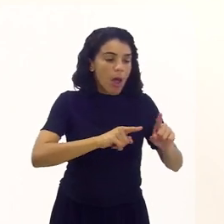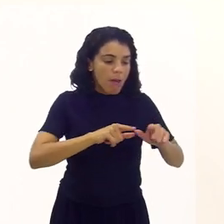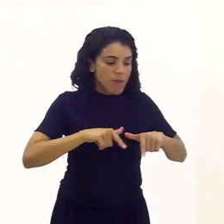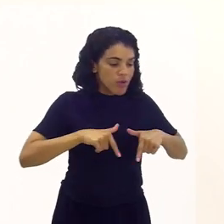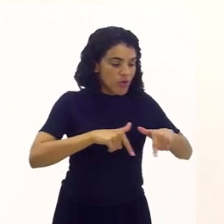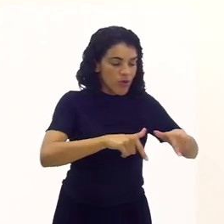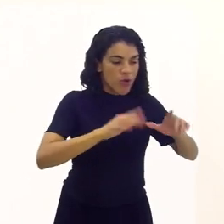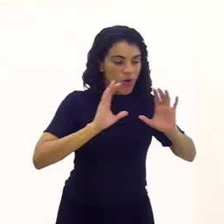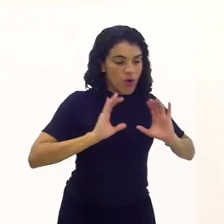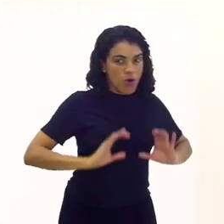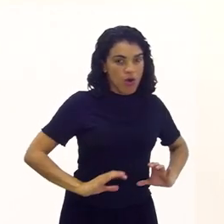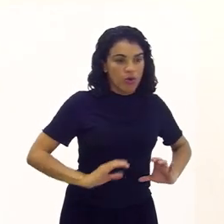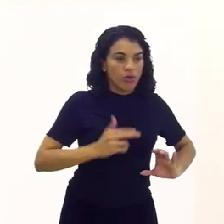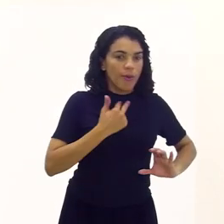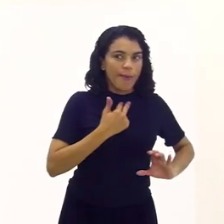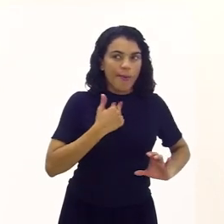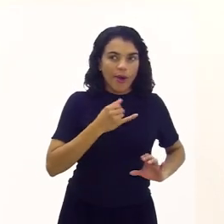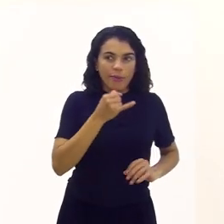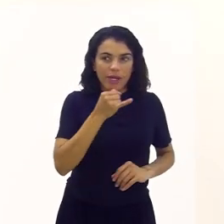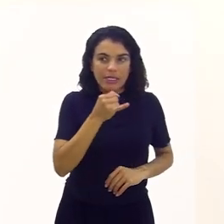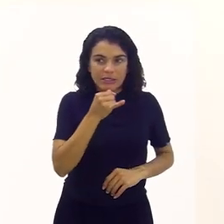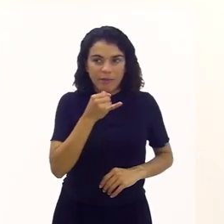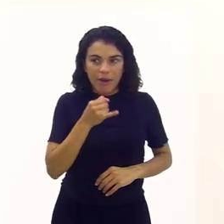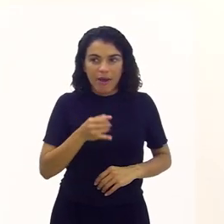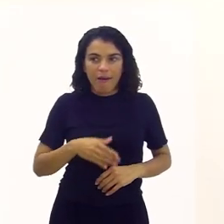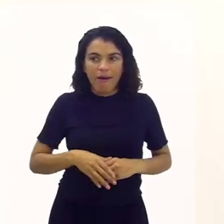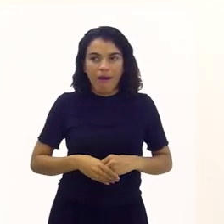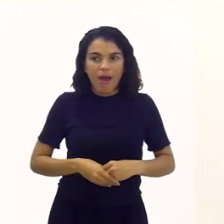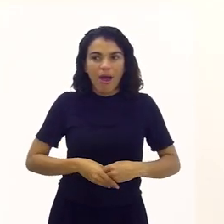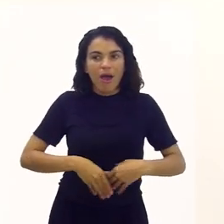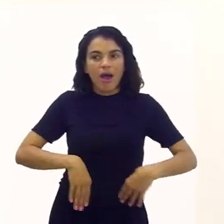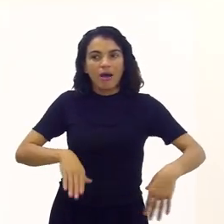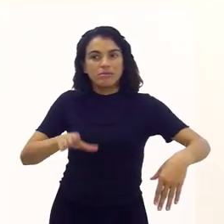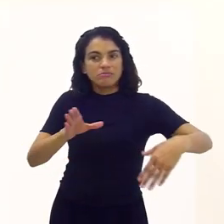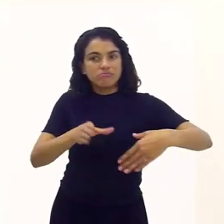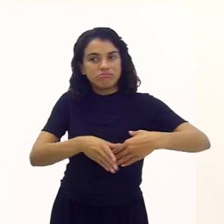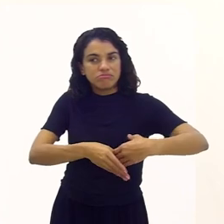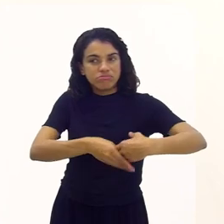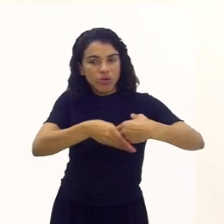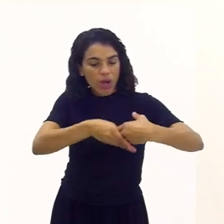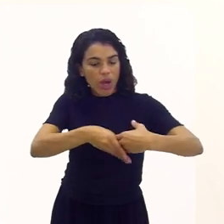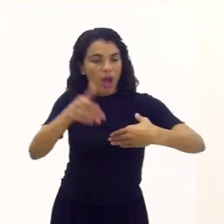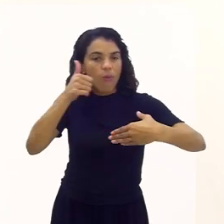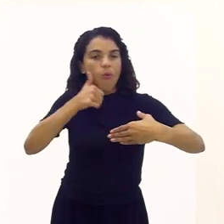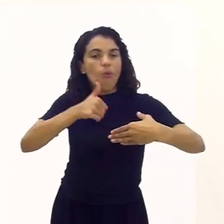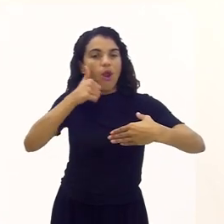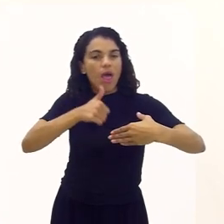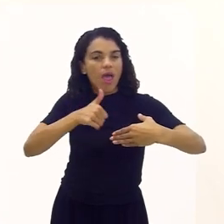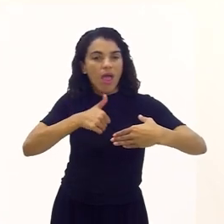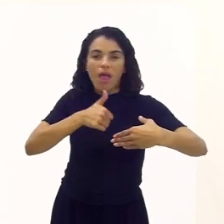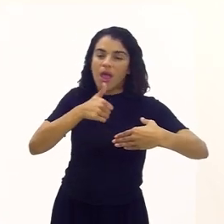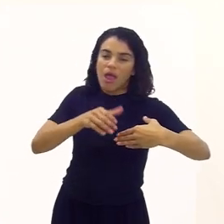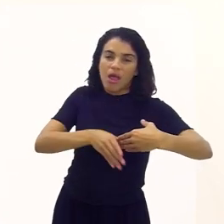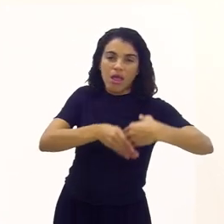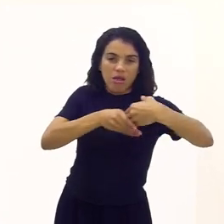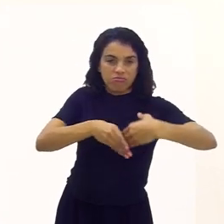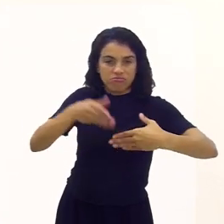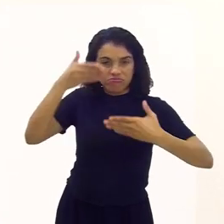fazer, por exemplo. Você jamais deve colocar a sua mão para cumprimentar uma mulher muçulmana.